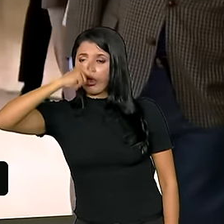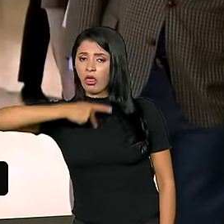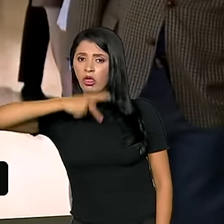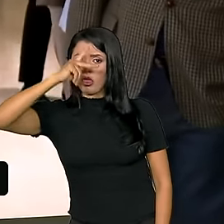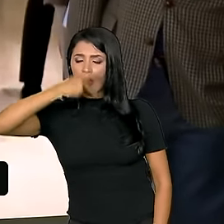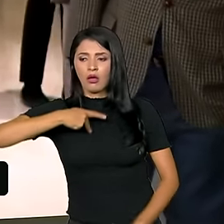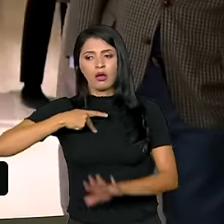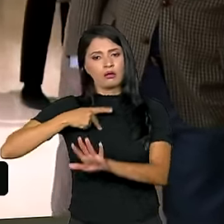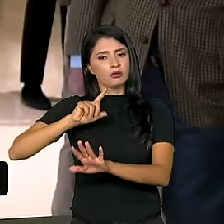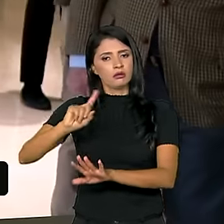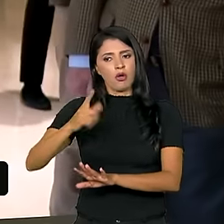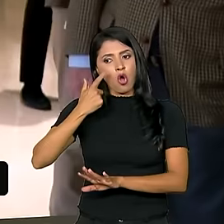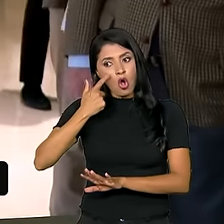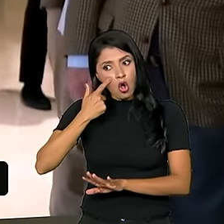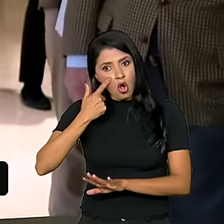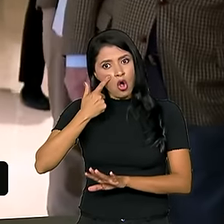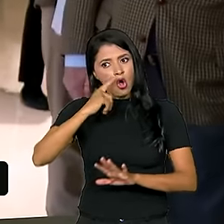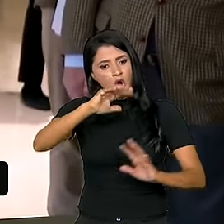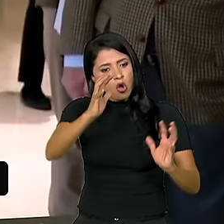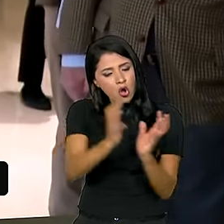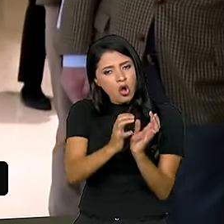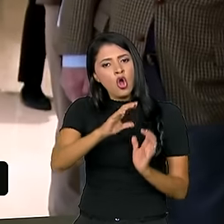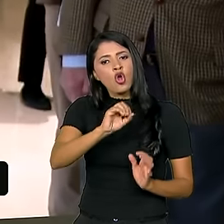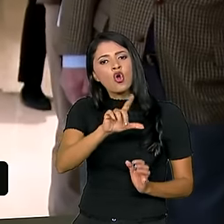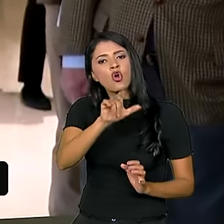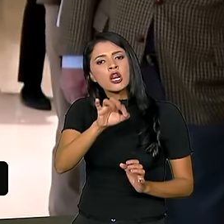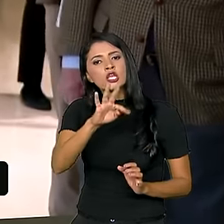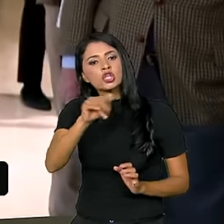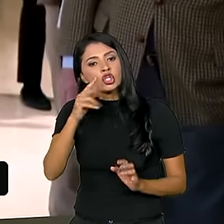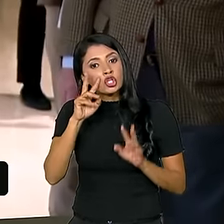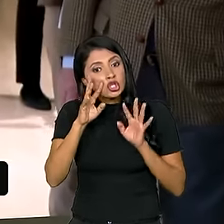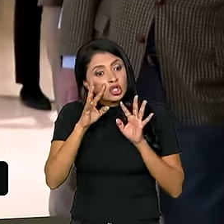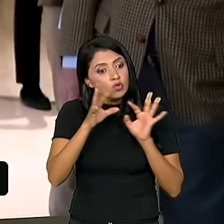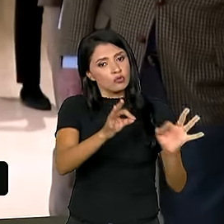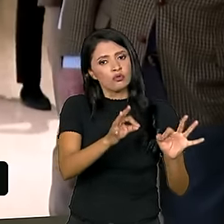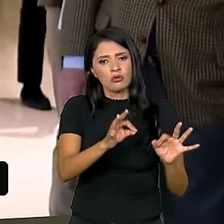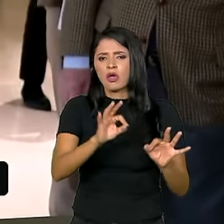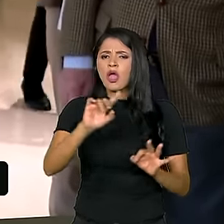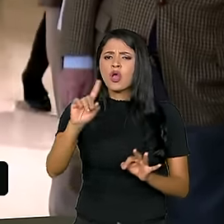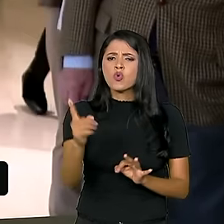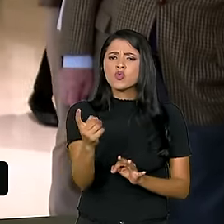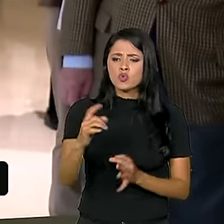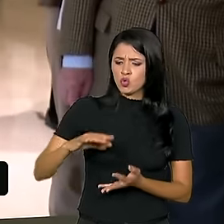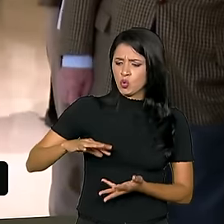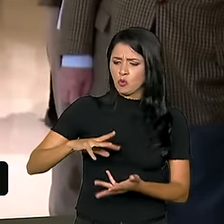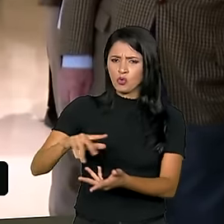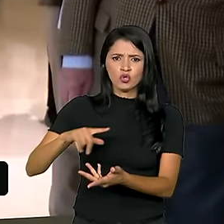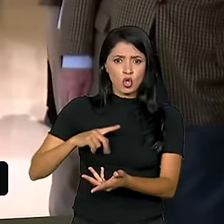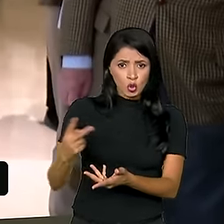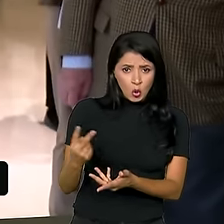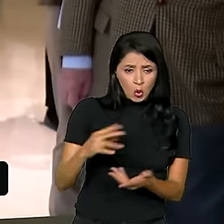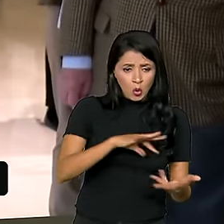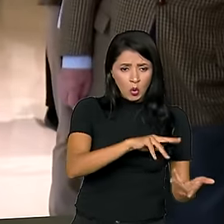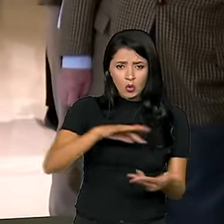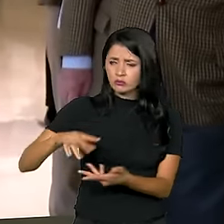a necessidade de pensar coletivamente, porque é um mundo só. Não tem dois planetas. Não descobriram